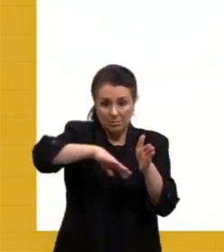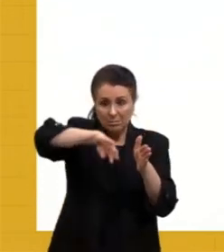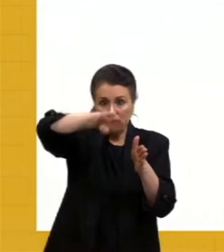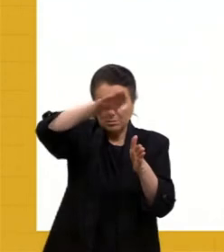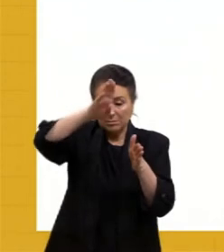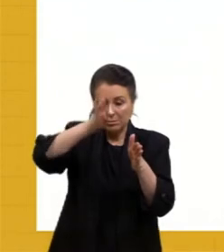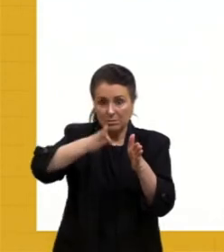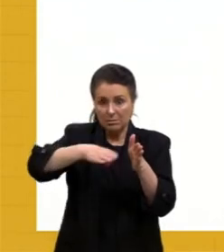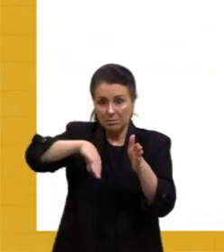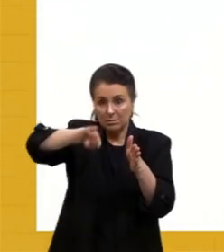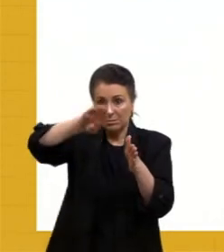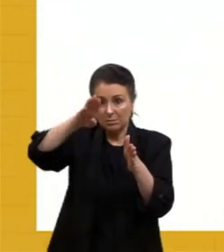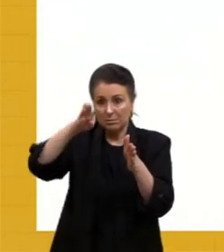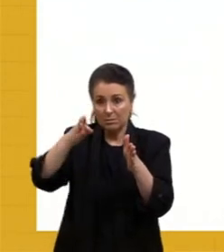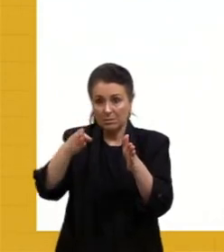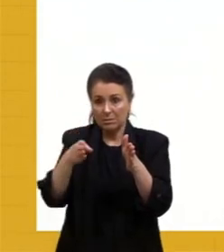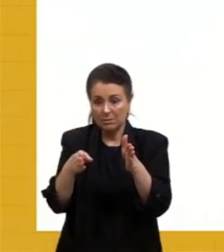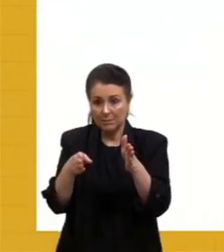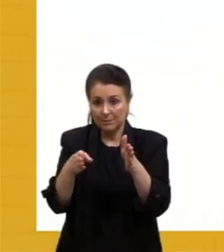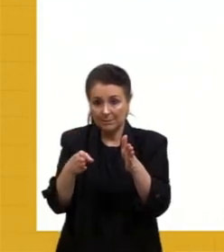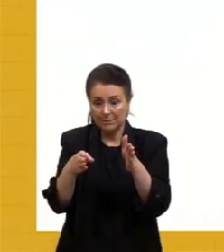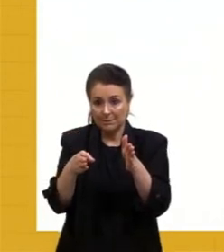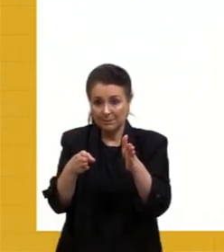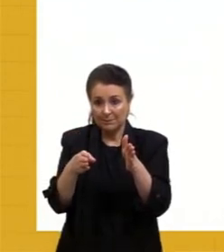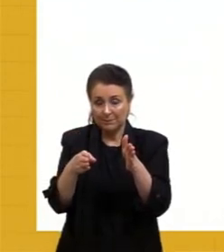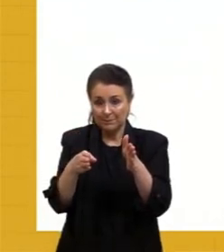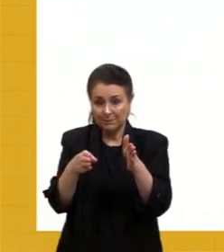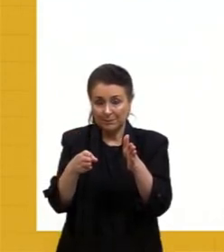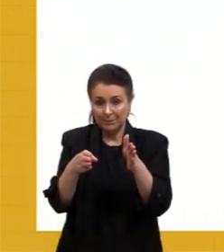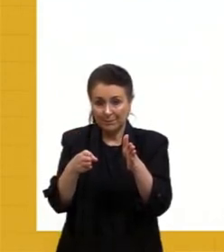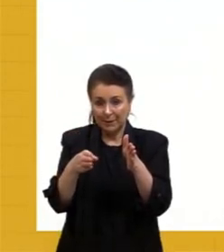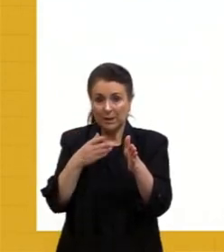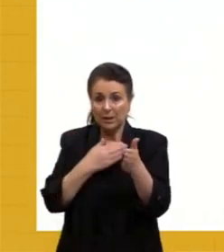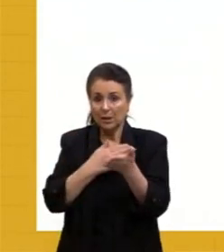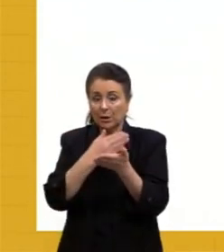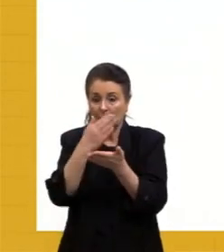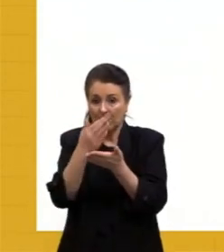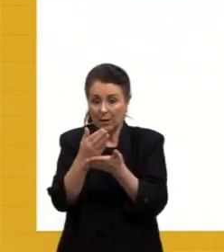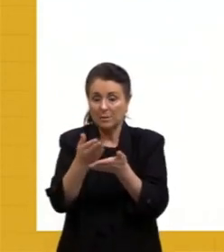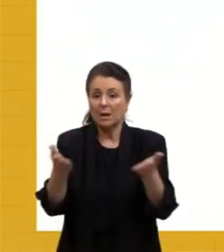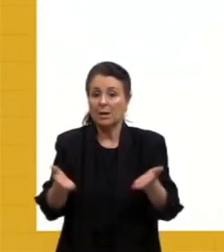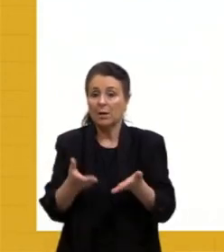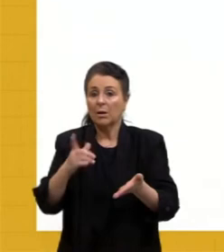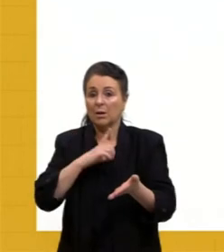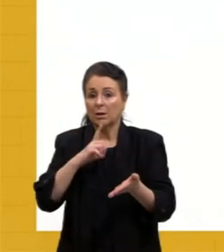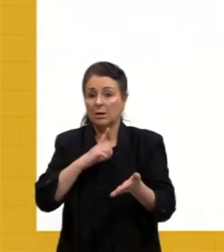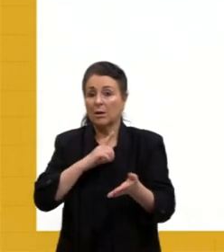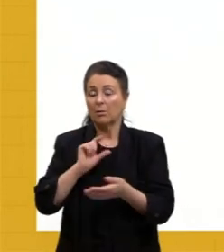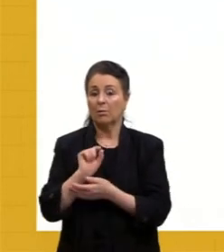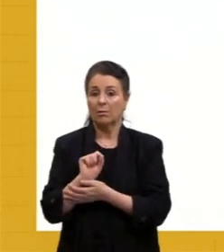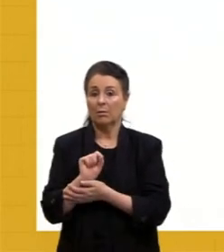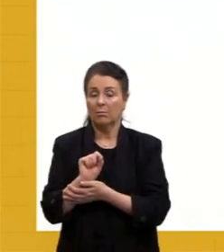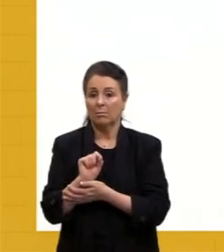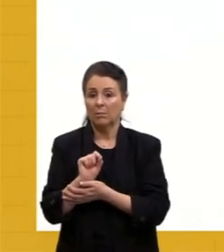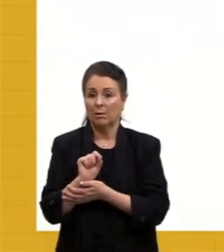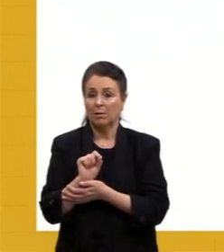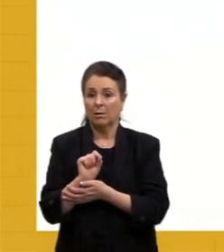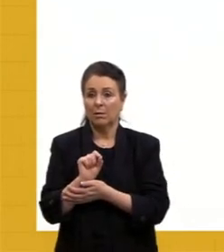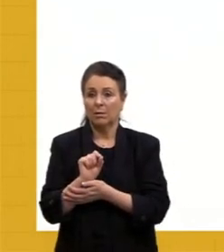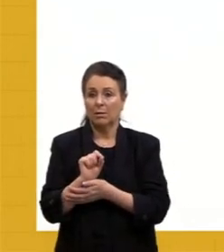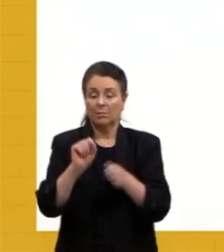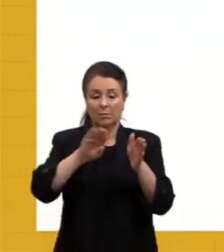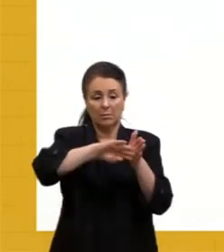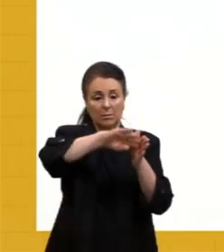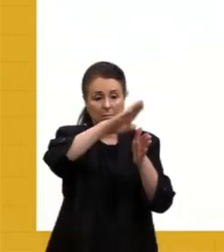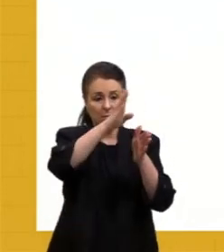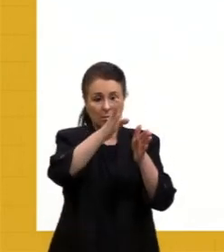dessas cadeias montanhosas, tá? E aí agora nós vamos ter justamente a deformação delas,